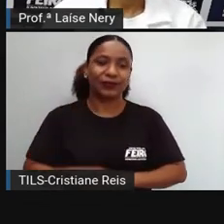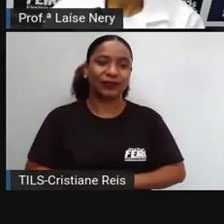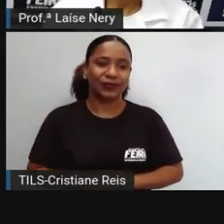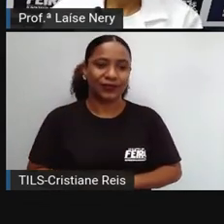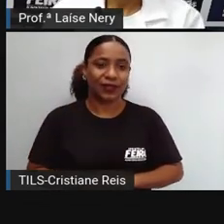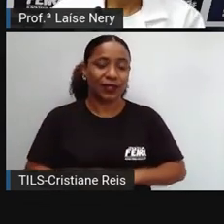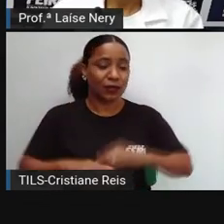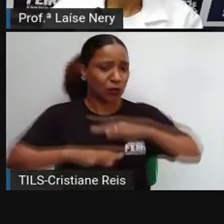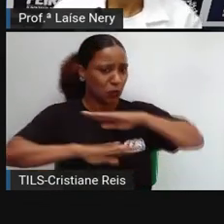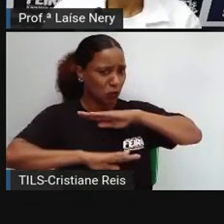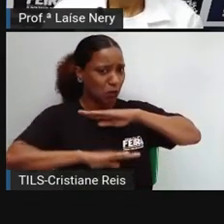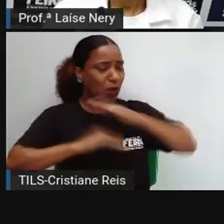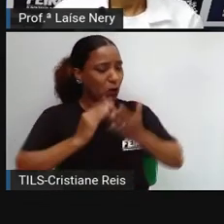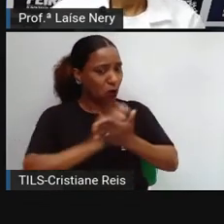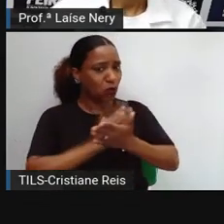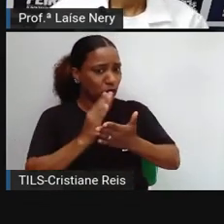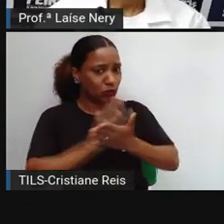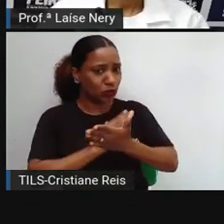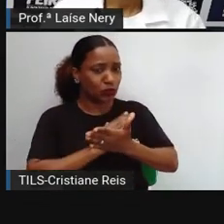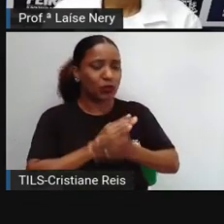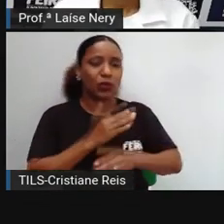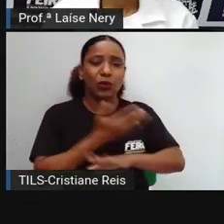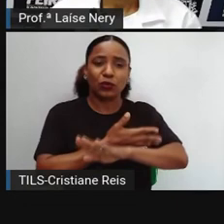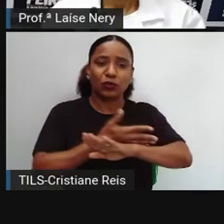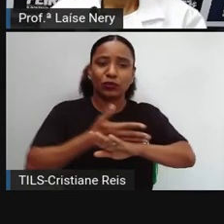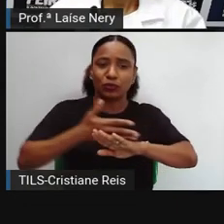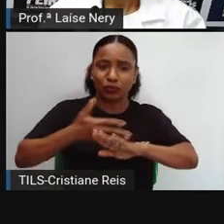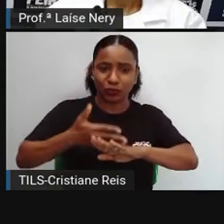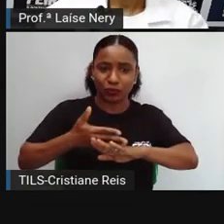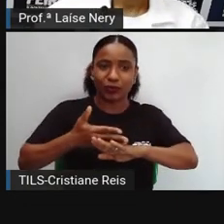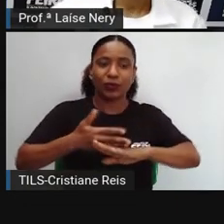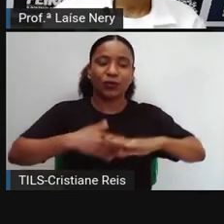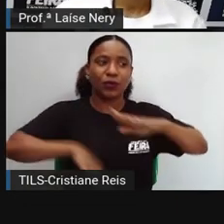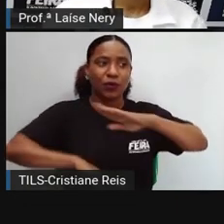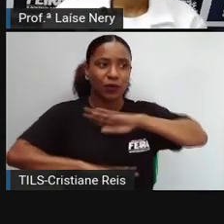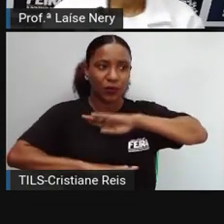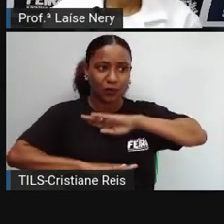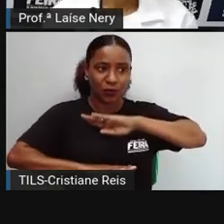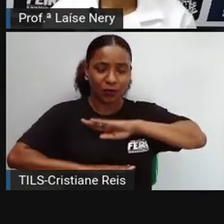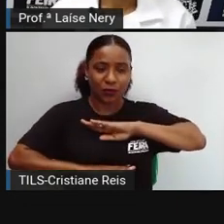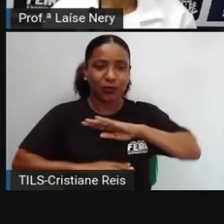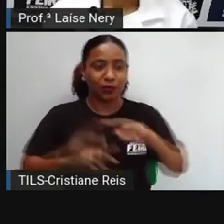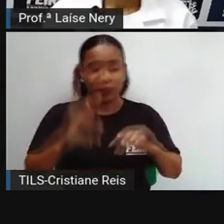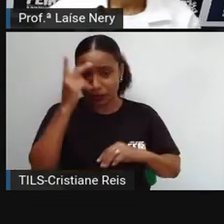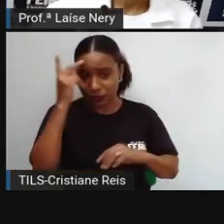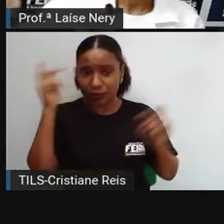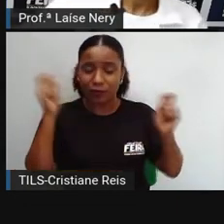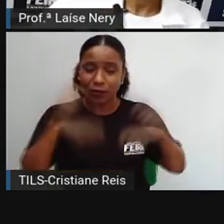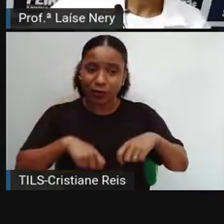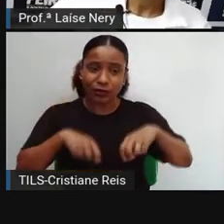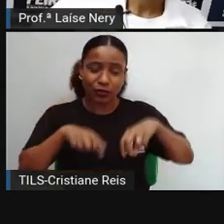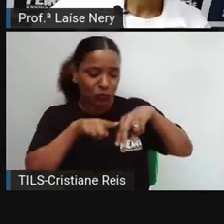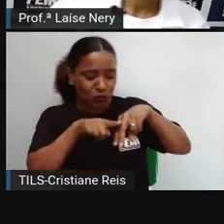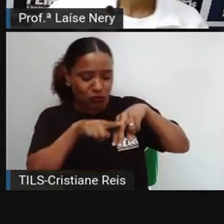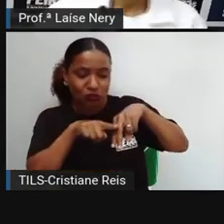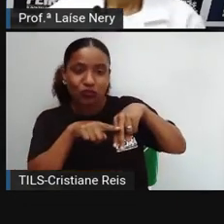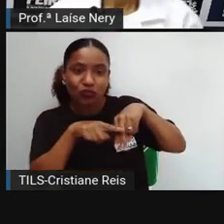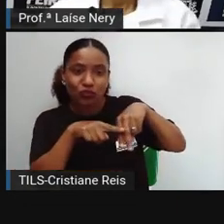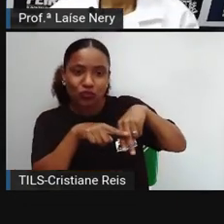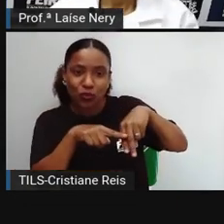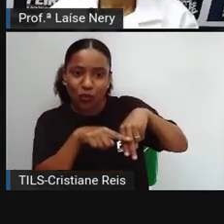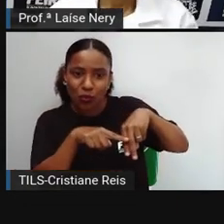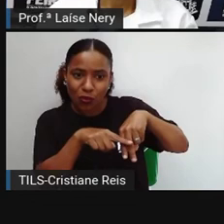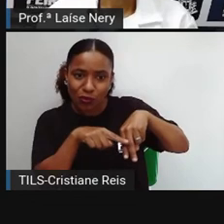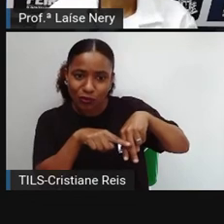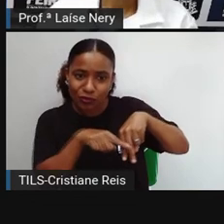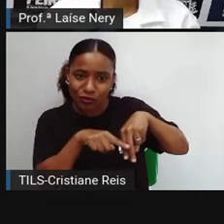mostradas. Por exemplo, aqui a gente pode, é normal uma pessoa sair de short, mas em outros lugares a